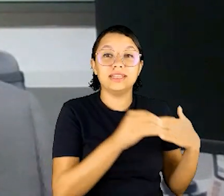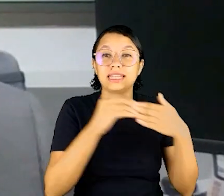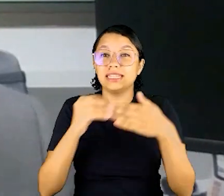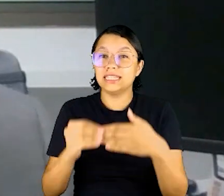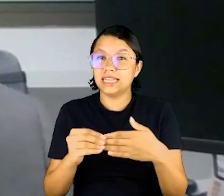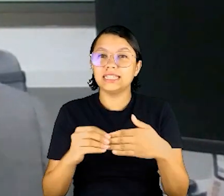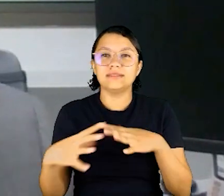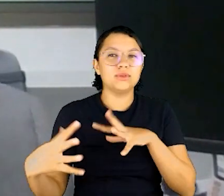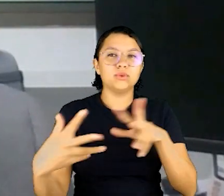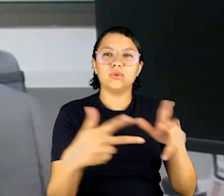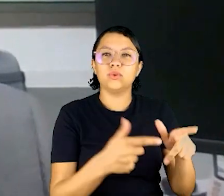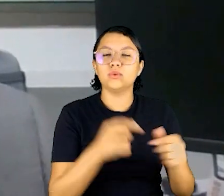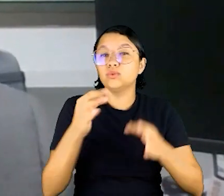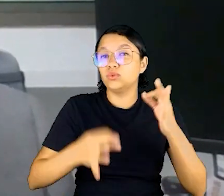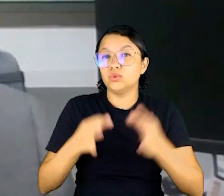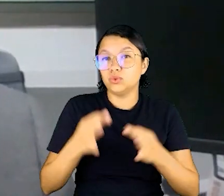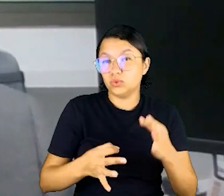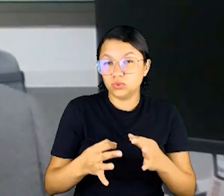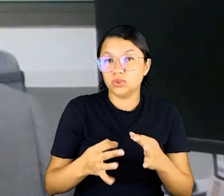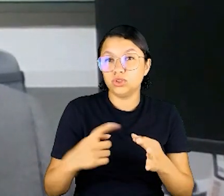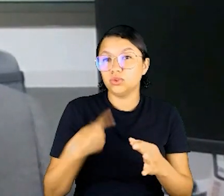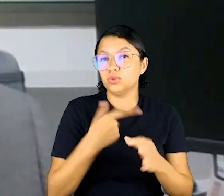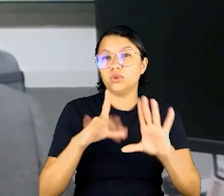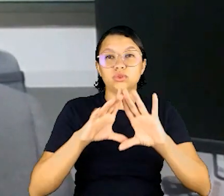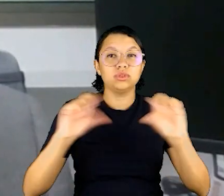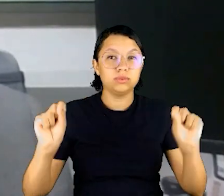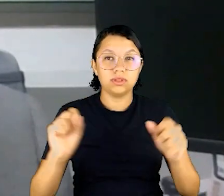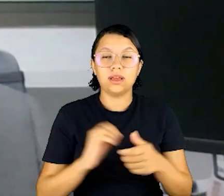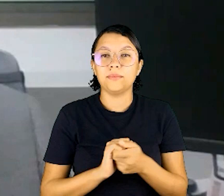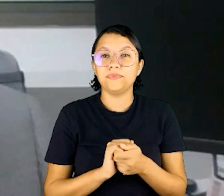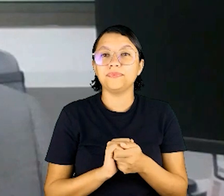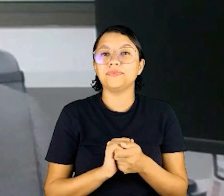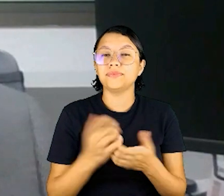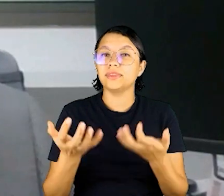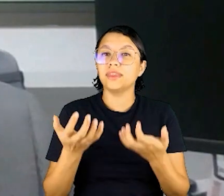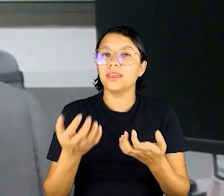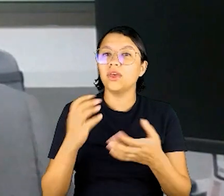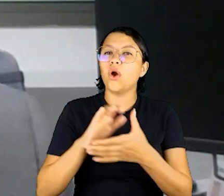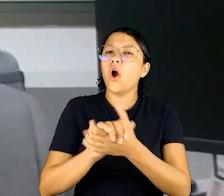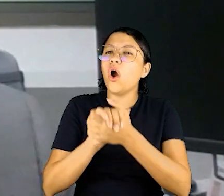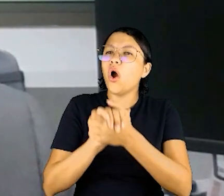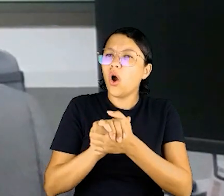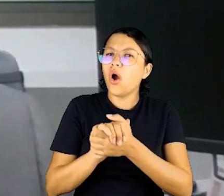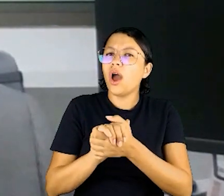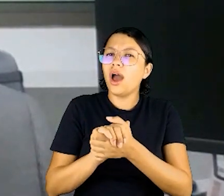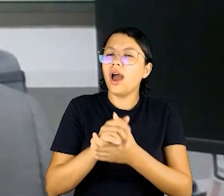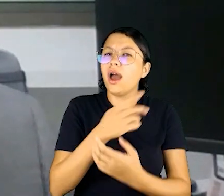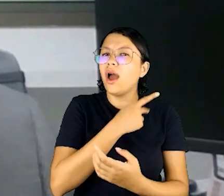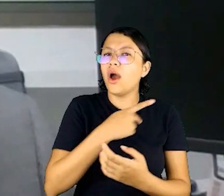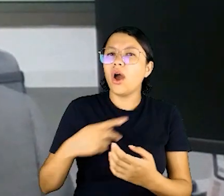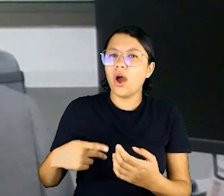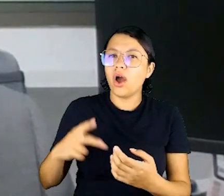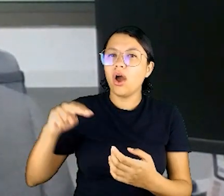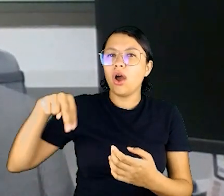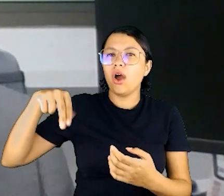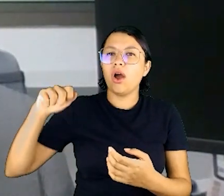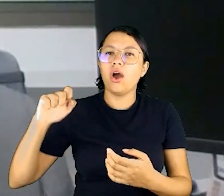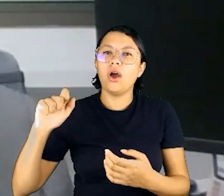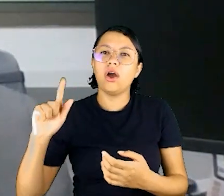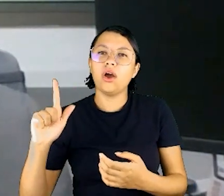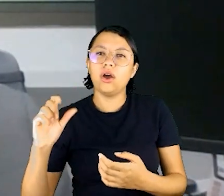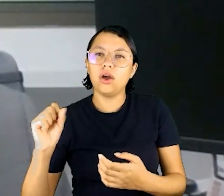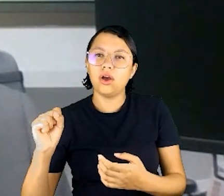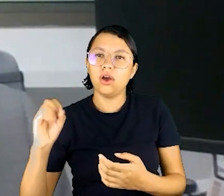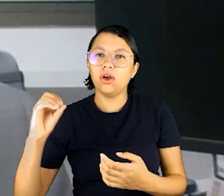tentar trazer isso para todos os juízes e juízas do nosso tribunal. Queria cumprimentar a Juf, na pessoa do nosso presidente